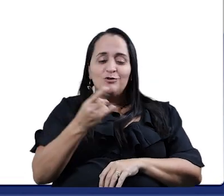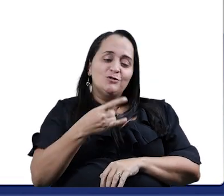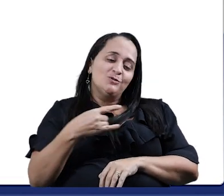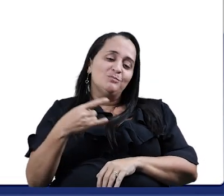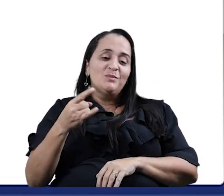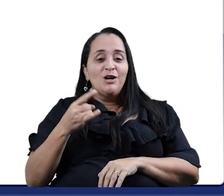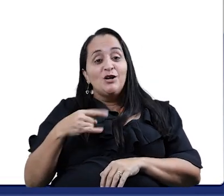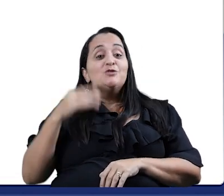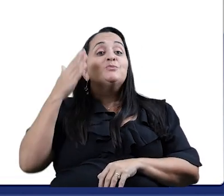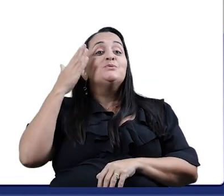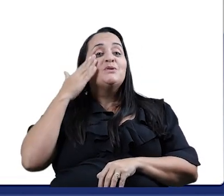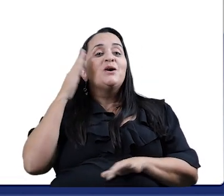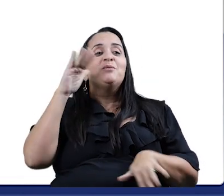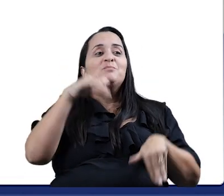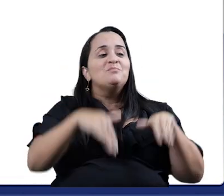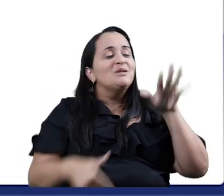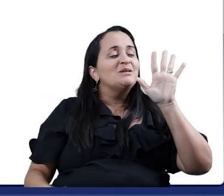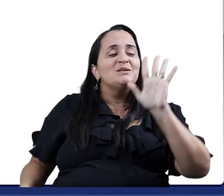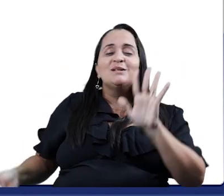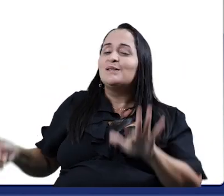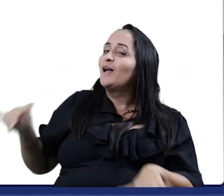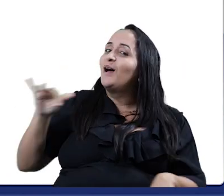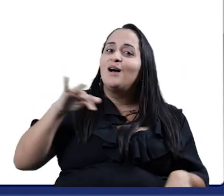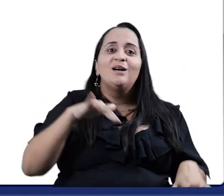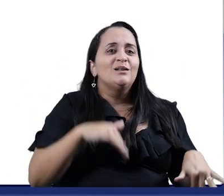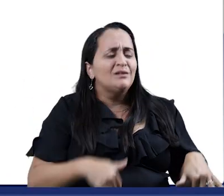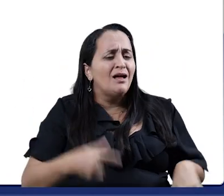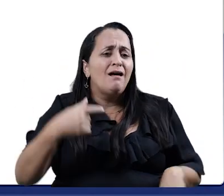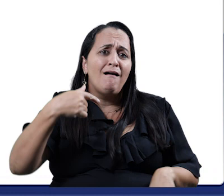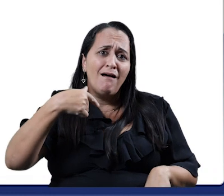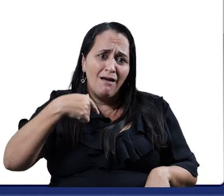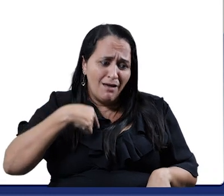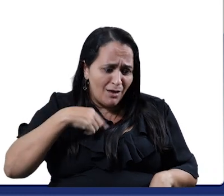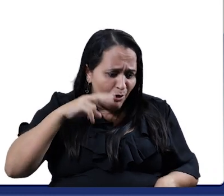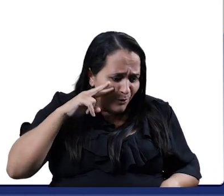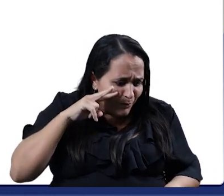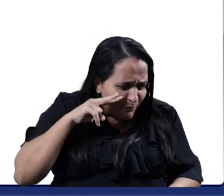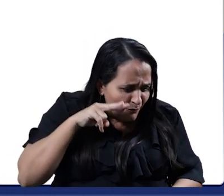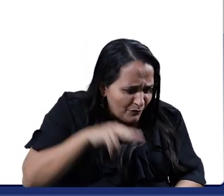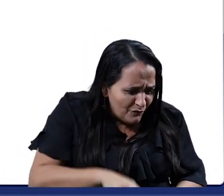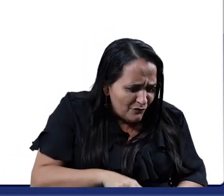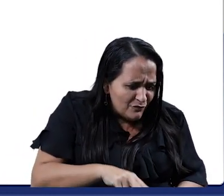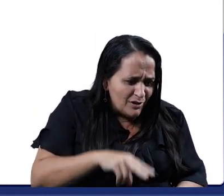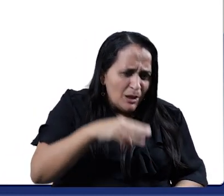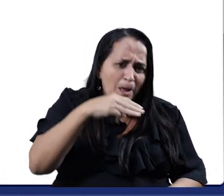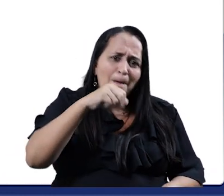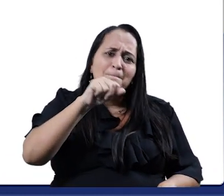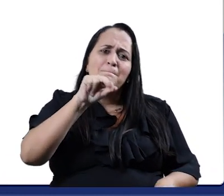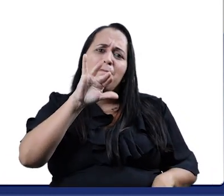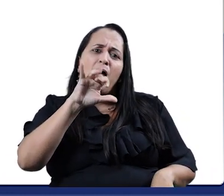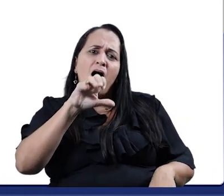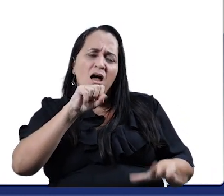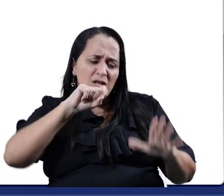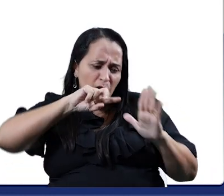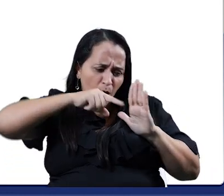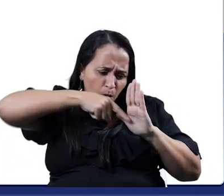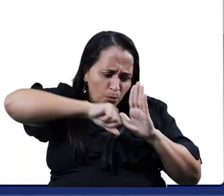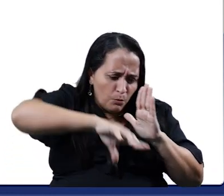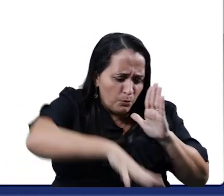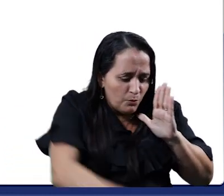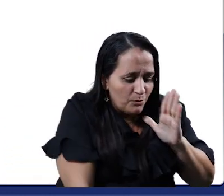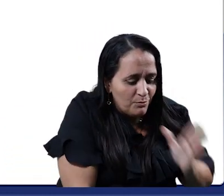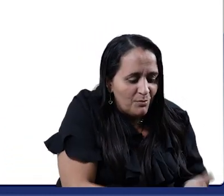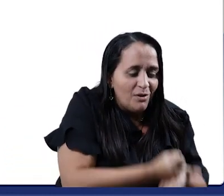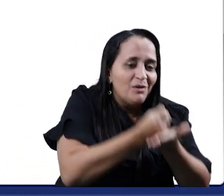peixinho e soubesse nadar, Eu tirava a Maria do fundo